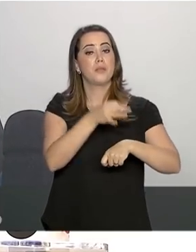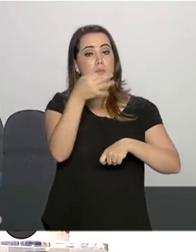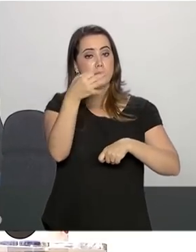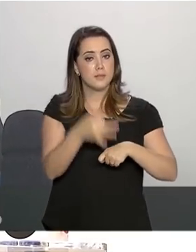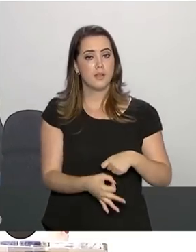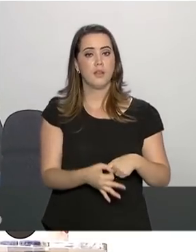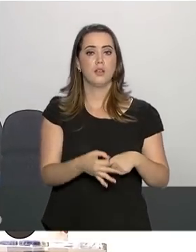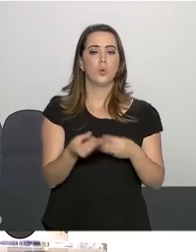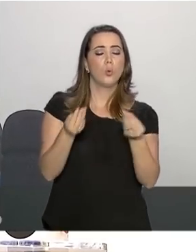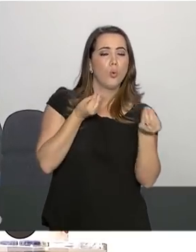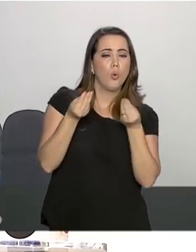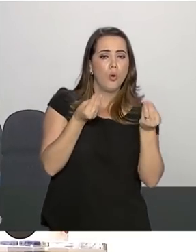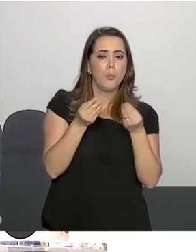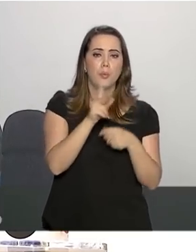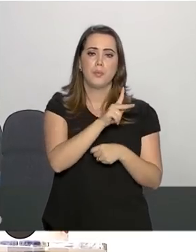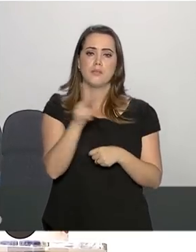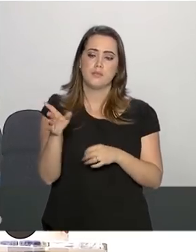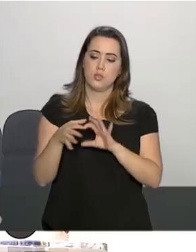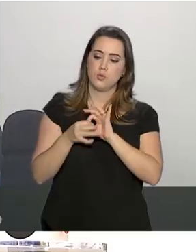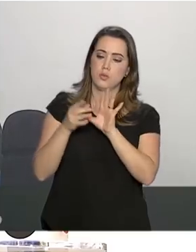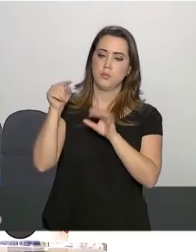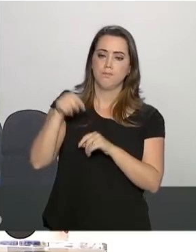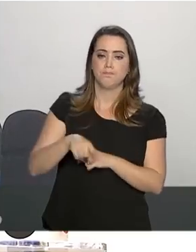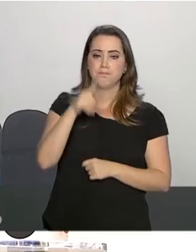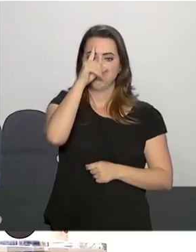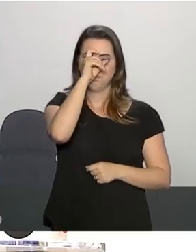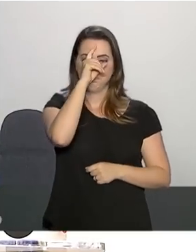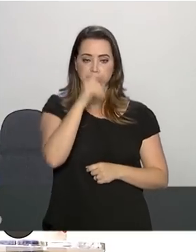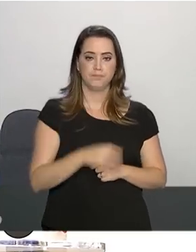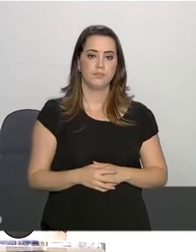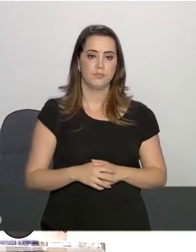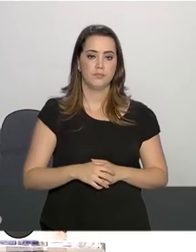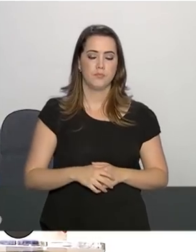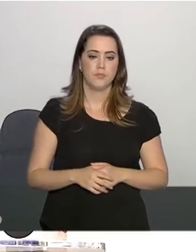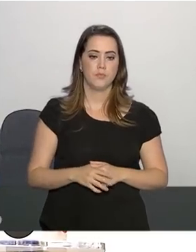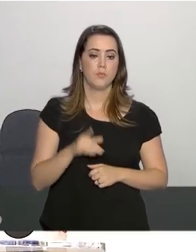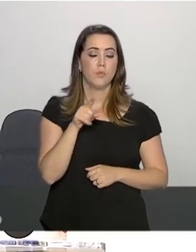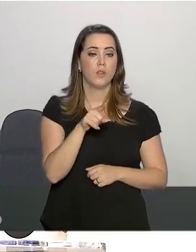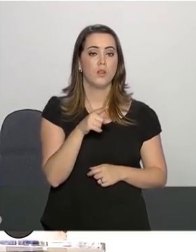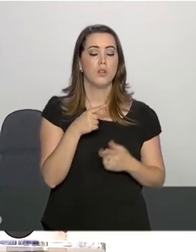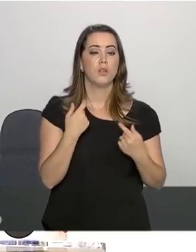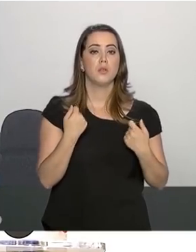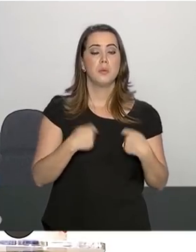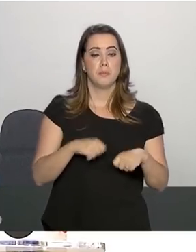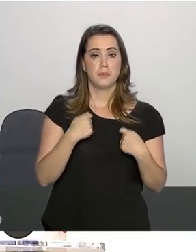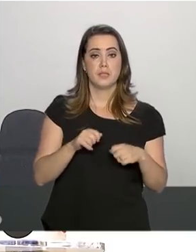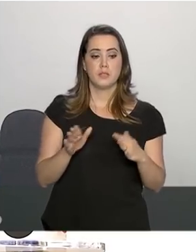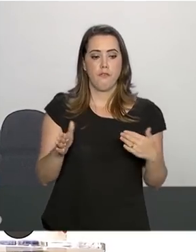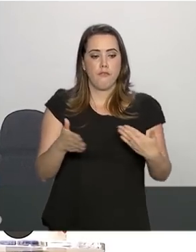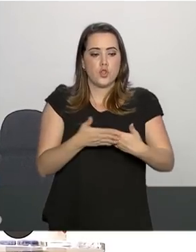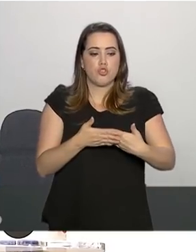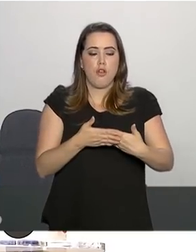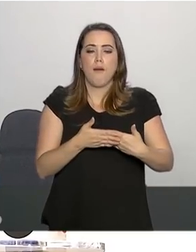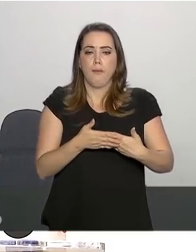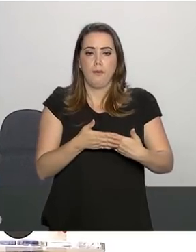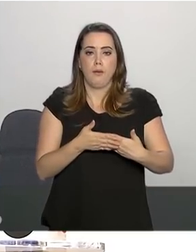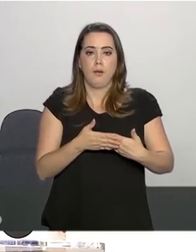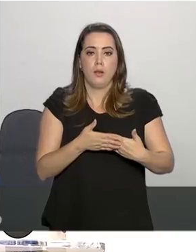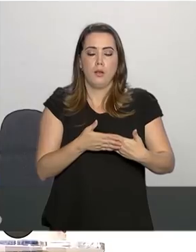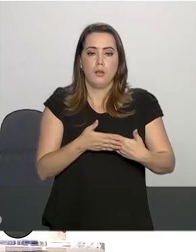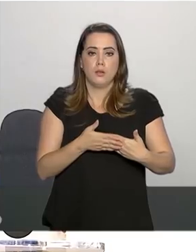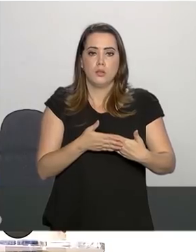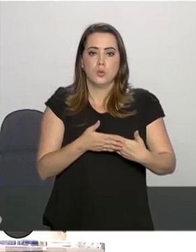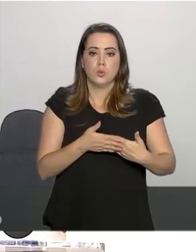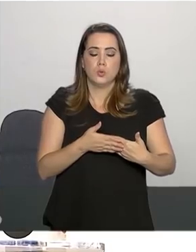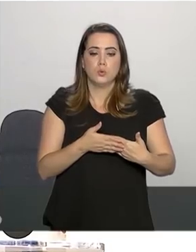como o presidente vai receber esta alta. Então, Tabata, é por isso que ele não pode caminhar no corredor? Ele deve ficar restrito ao quarto? Ou seria por conta do